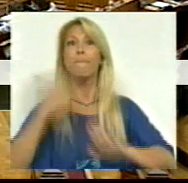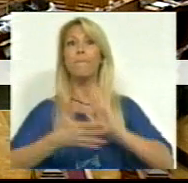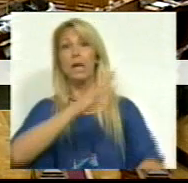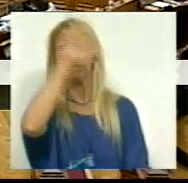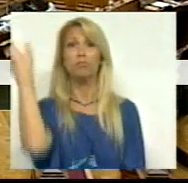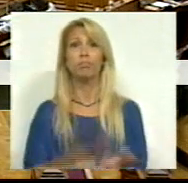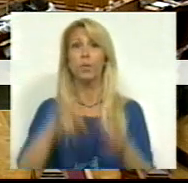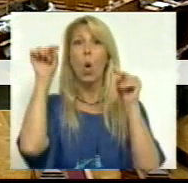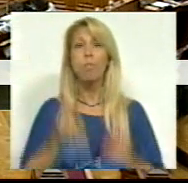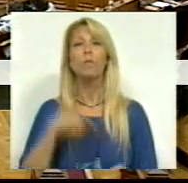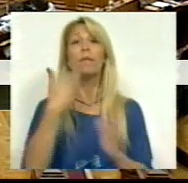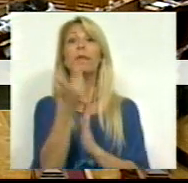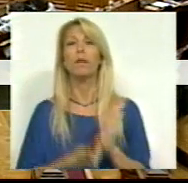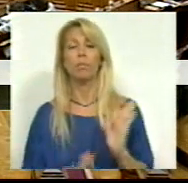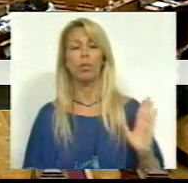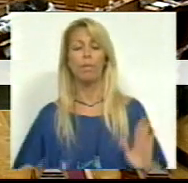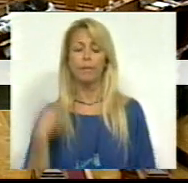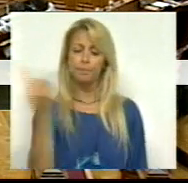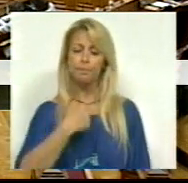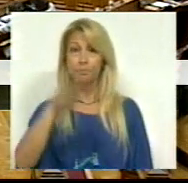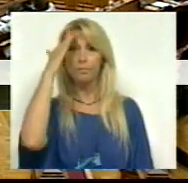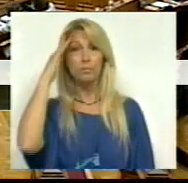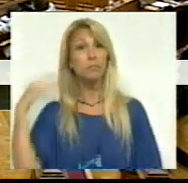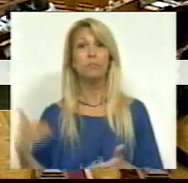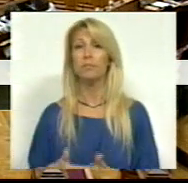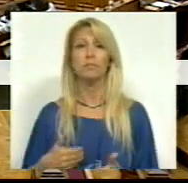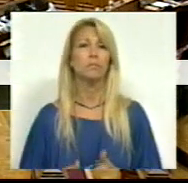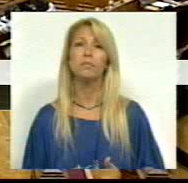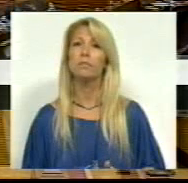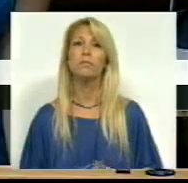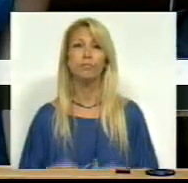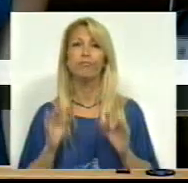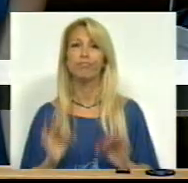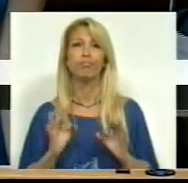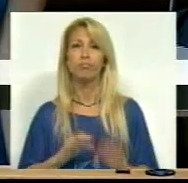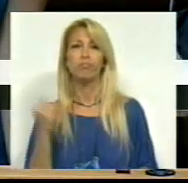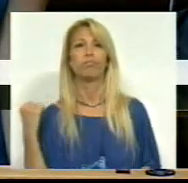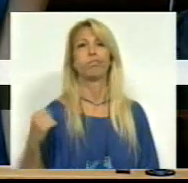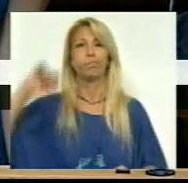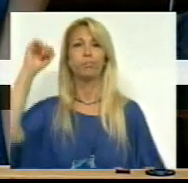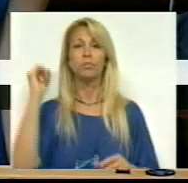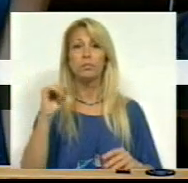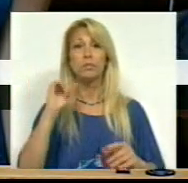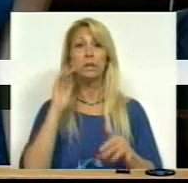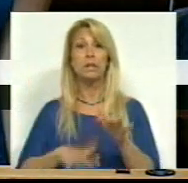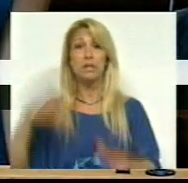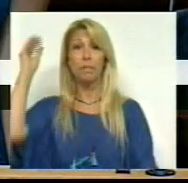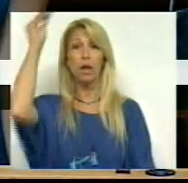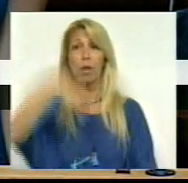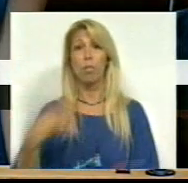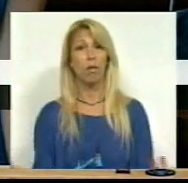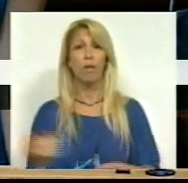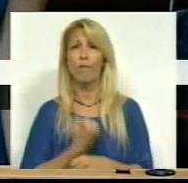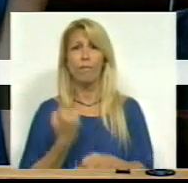aprovação deste diploma. Nós consideramos este processo um perfeito de respeito pela Assembleia da República, pela função